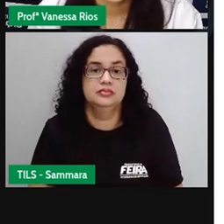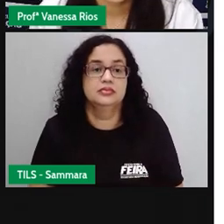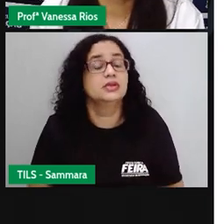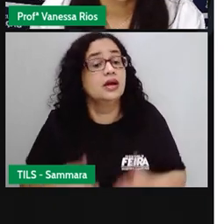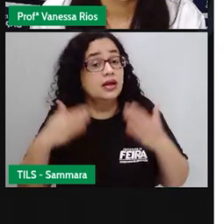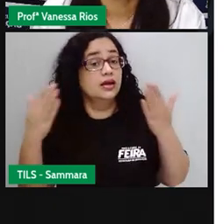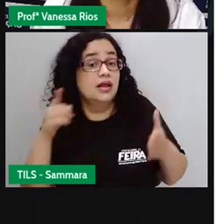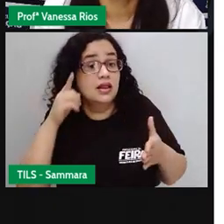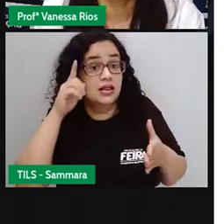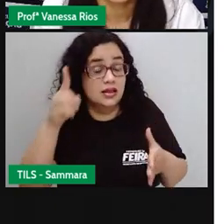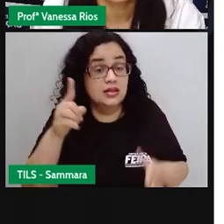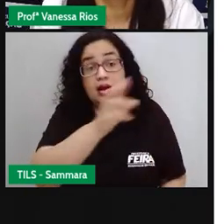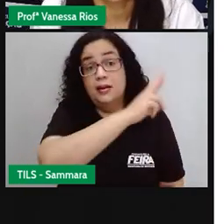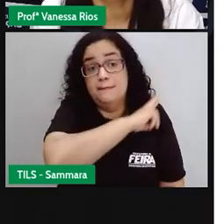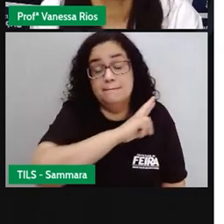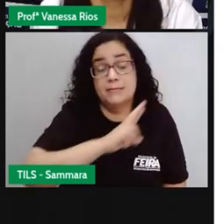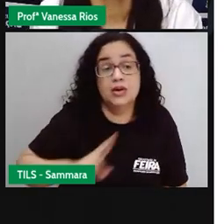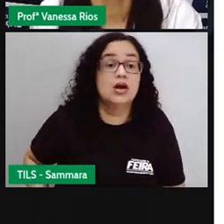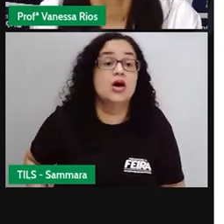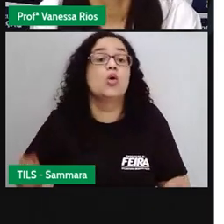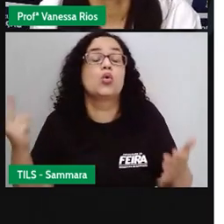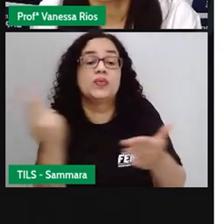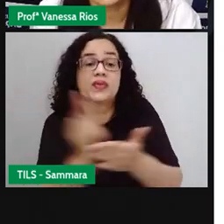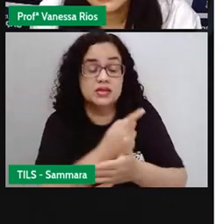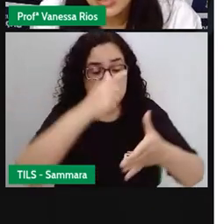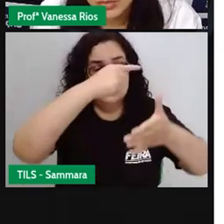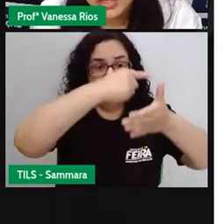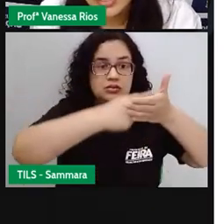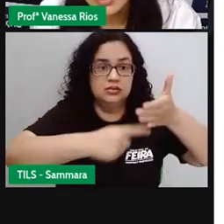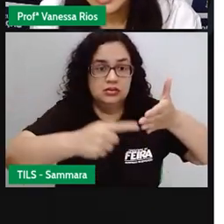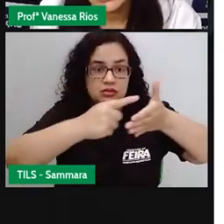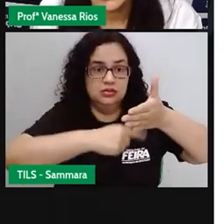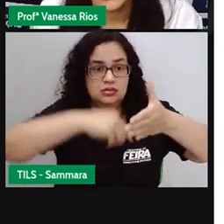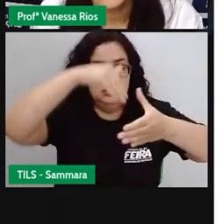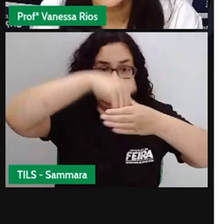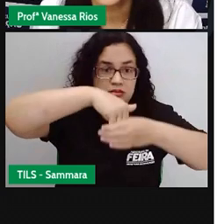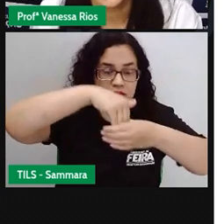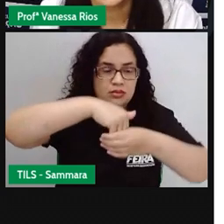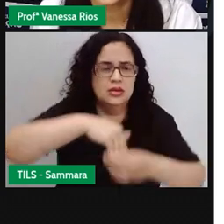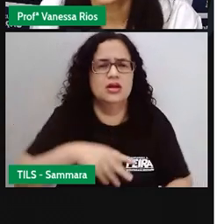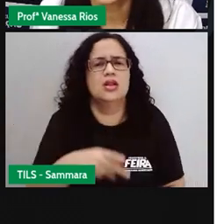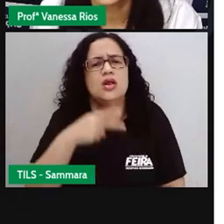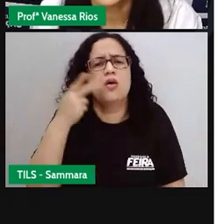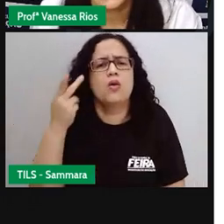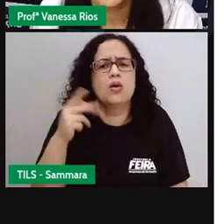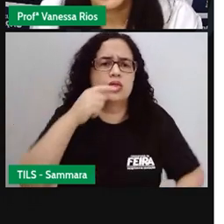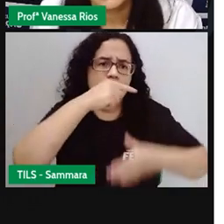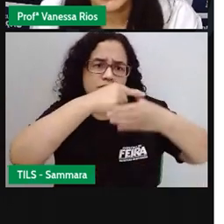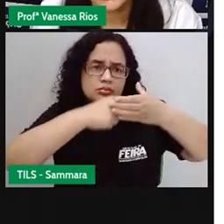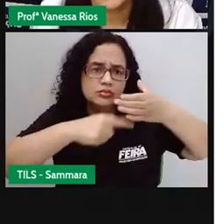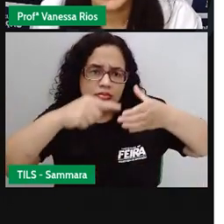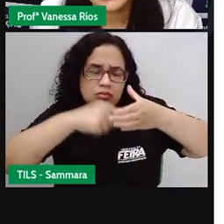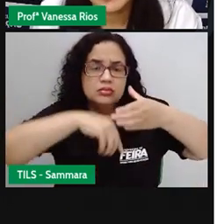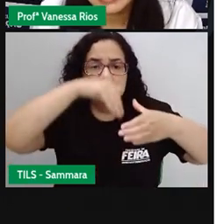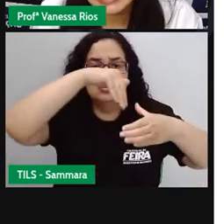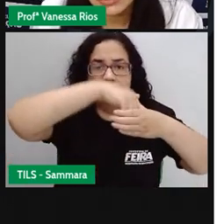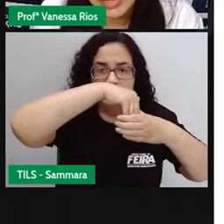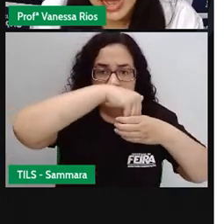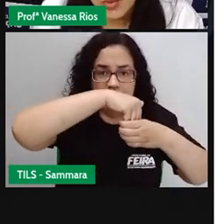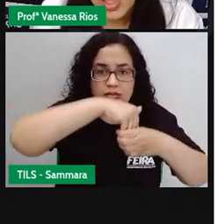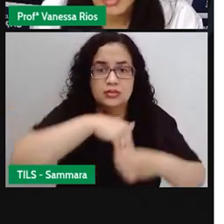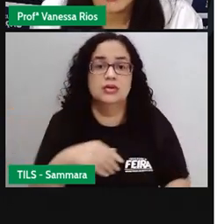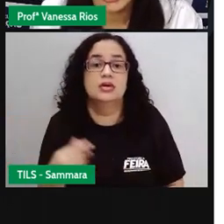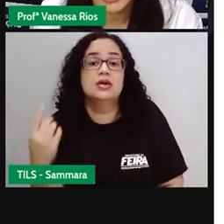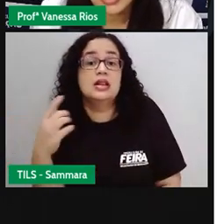E aí, na república, acontecem as eleições. Quando a gente elege um candidato através do pleito